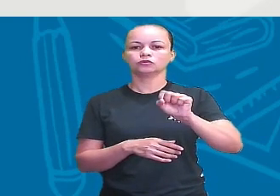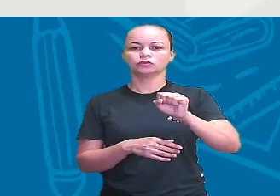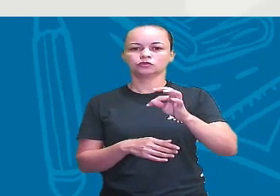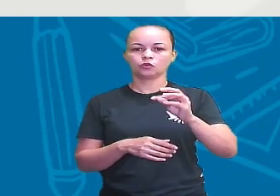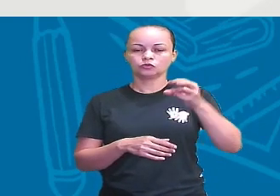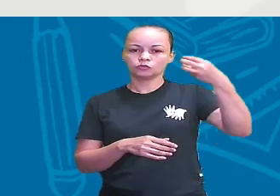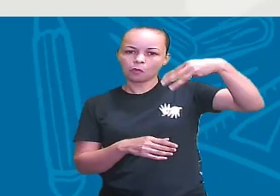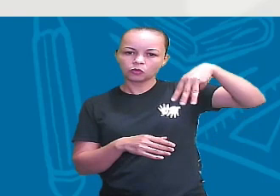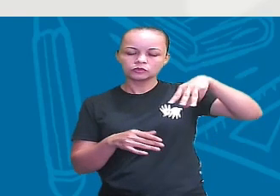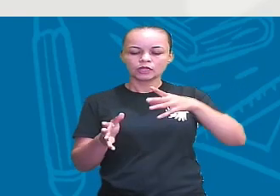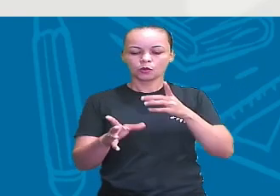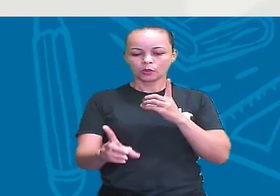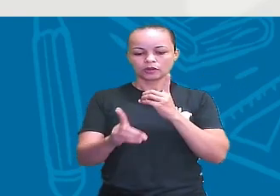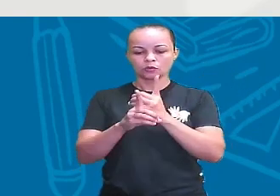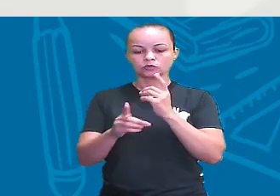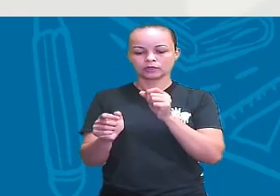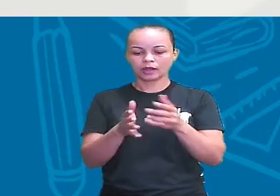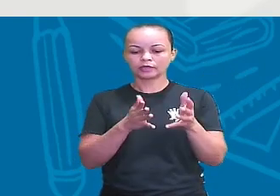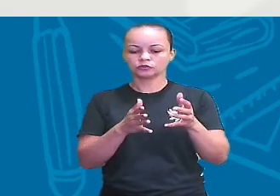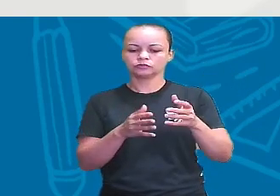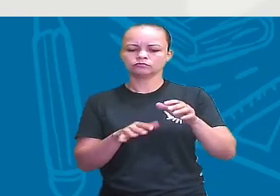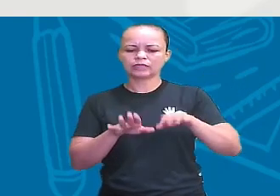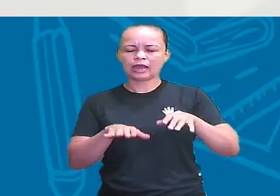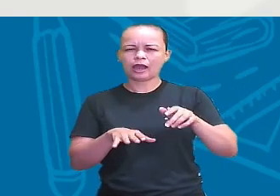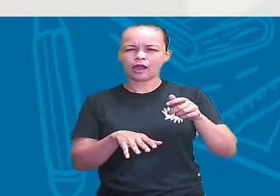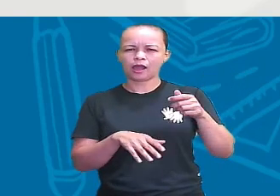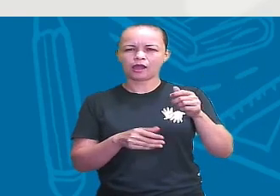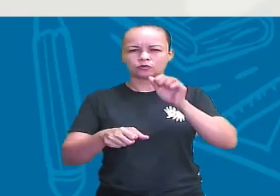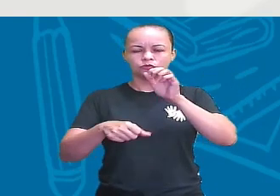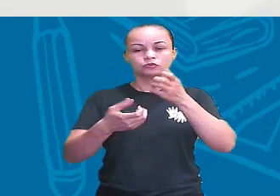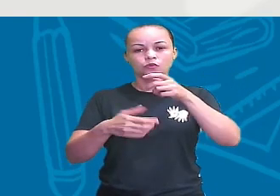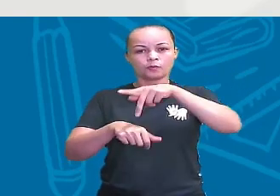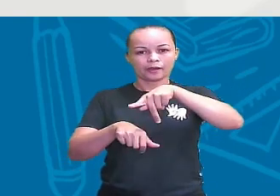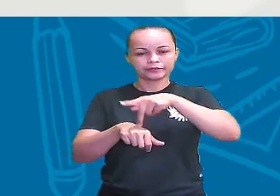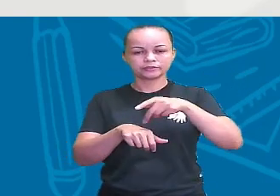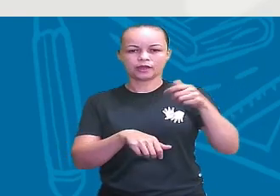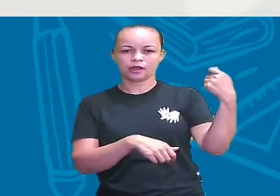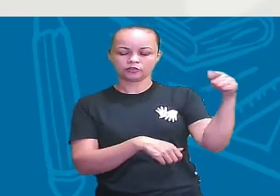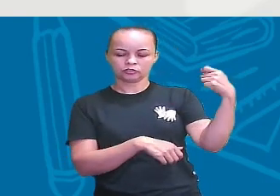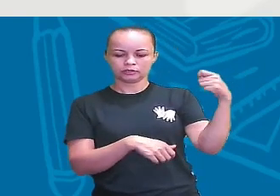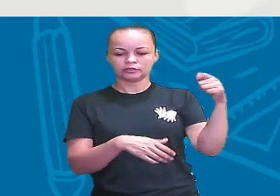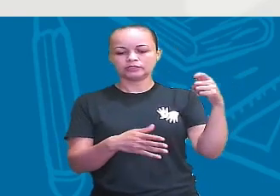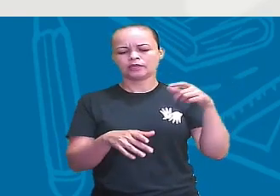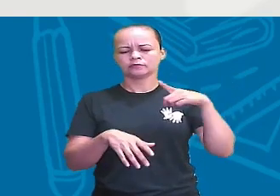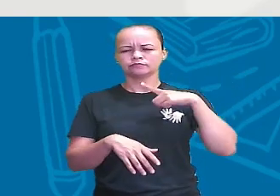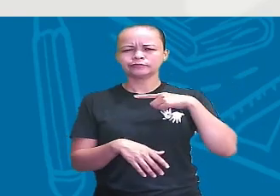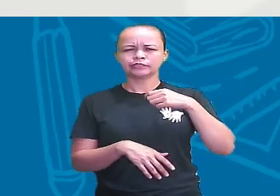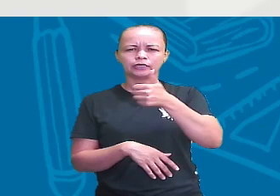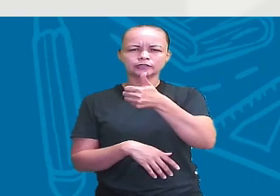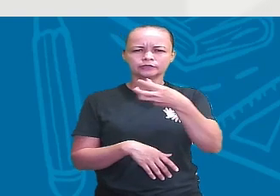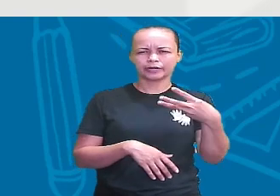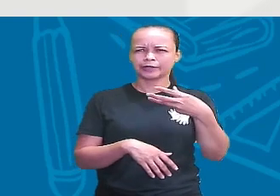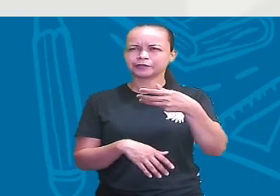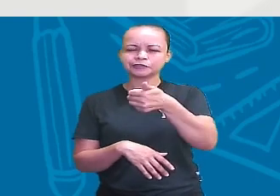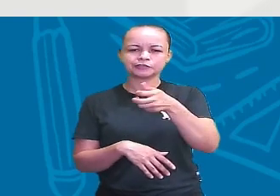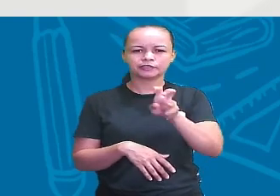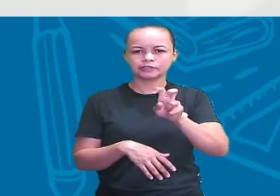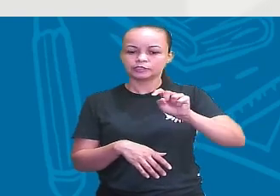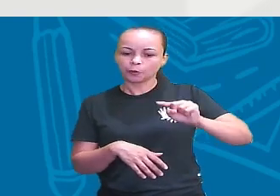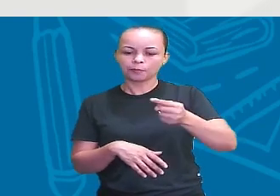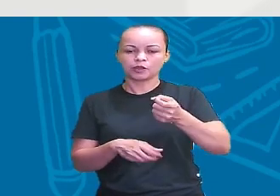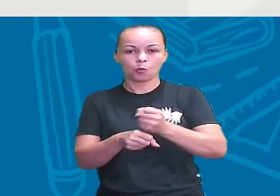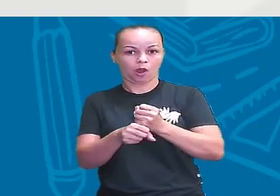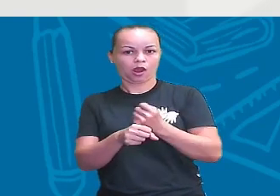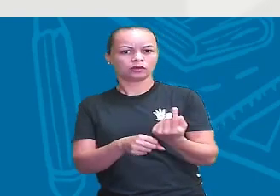tem entre 13 e 15 mil anos atrás, ou seja, são mais velhos. Então, começa a colocar questões, eita, se esses